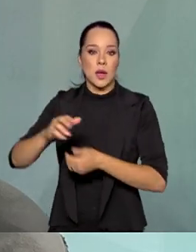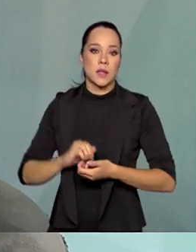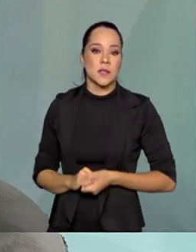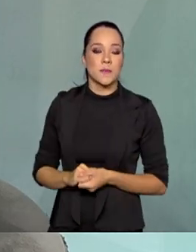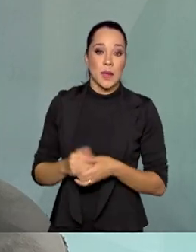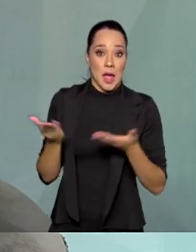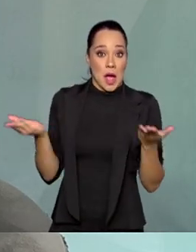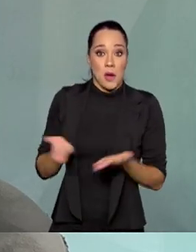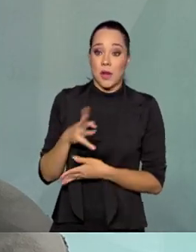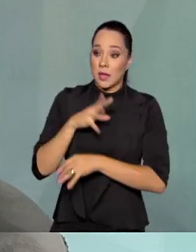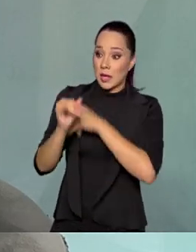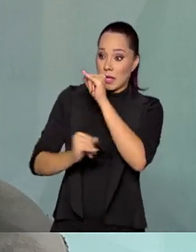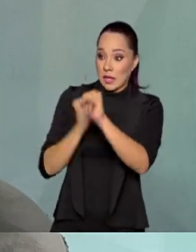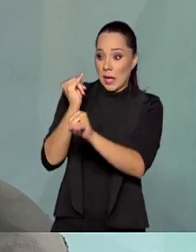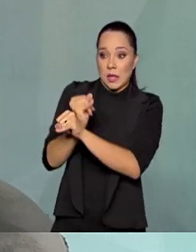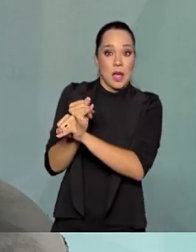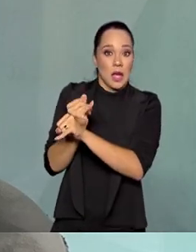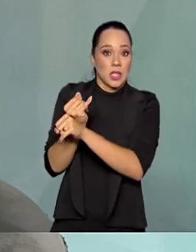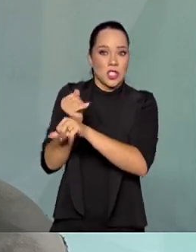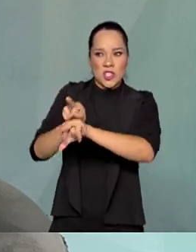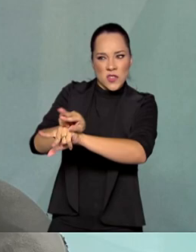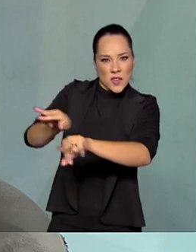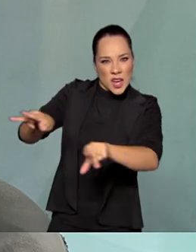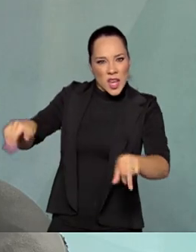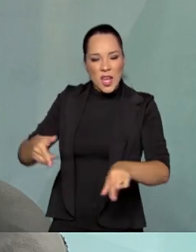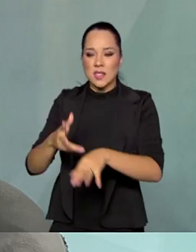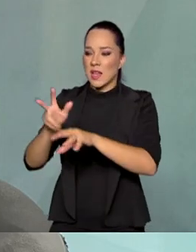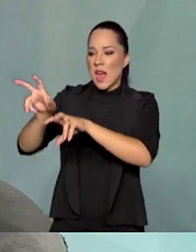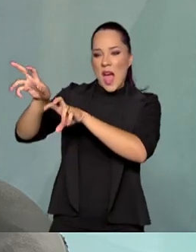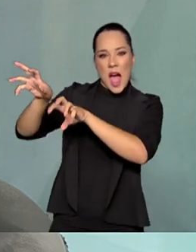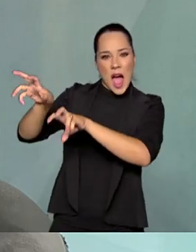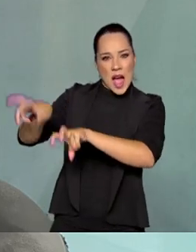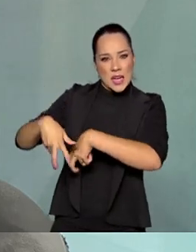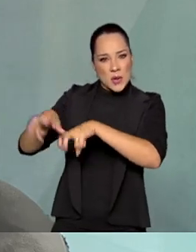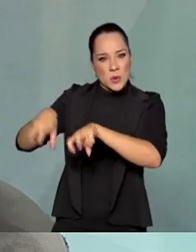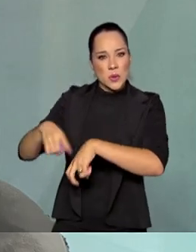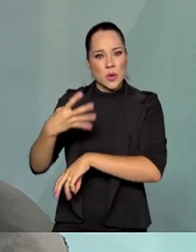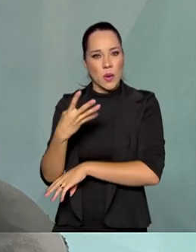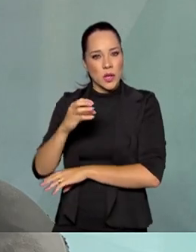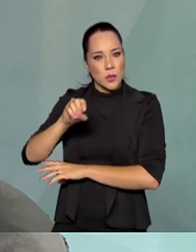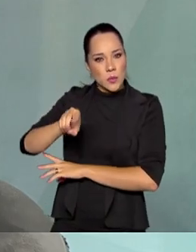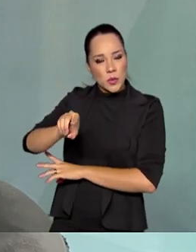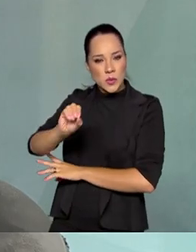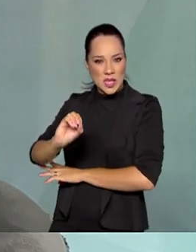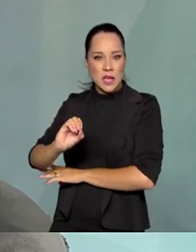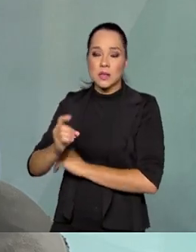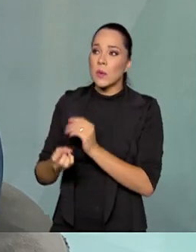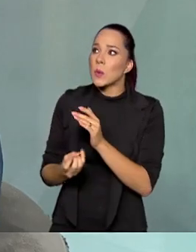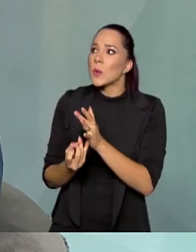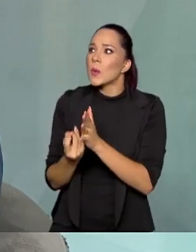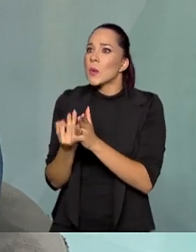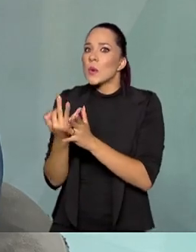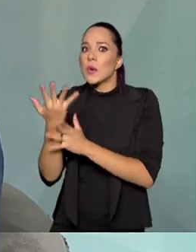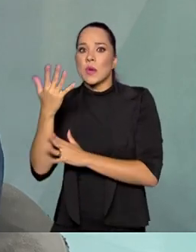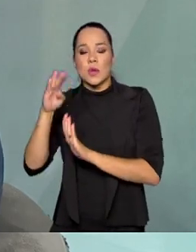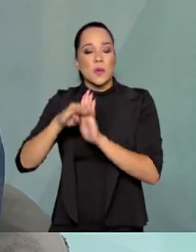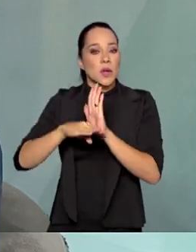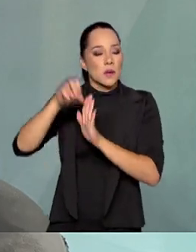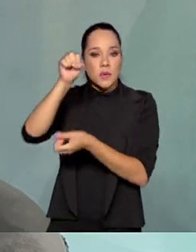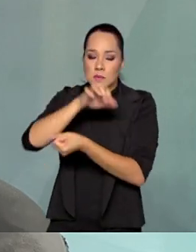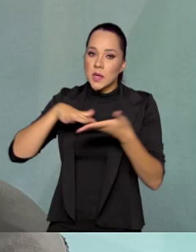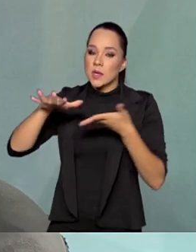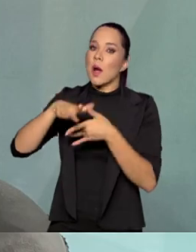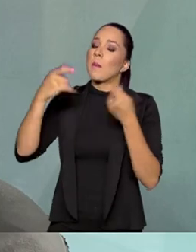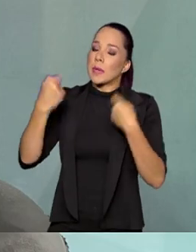Está vindo aí, né? Internet das coisas, a agricultura 4.0. Então, são tantas as demandas do país que o programa espacial realmente